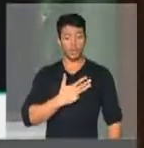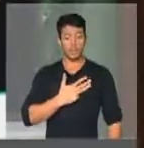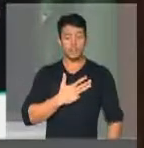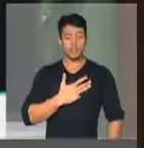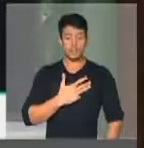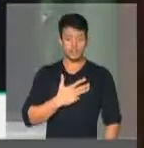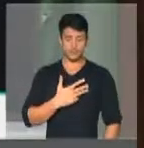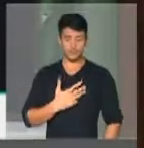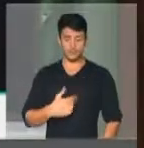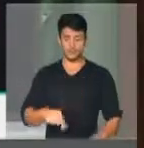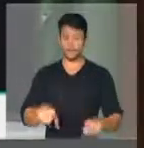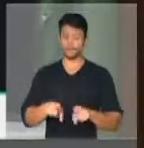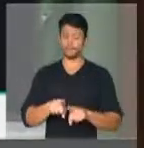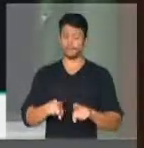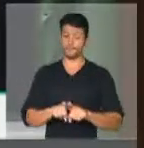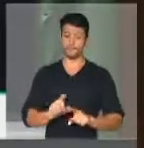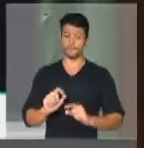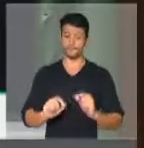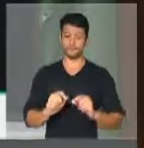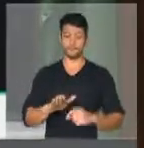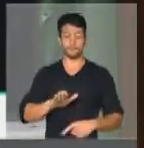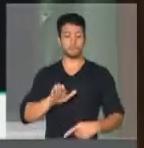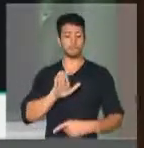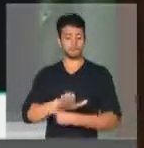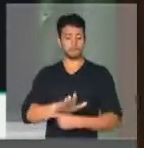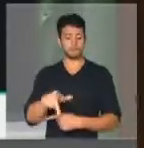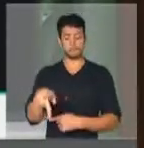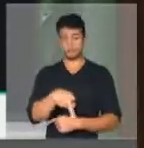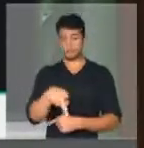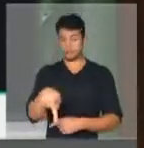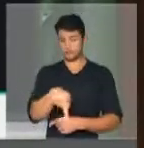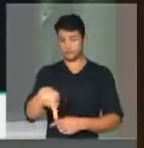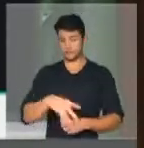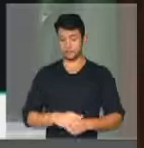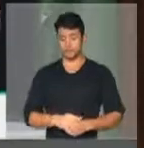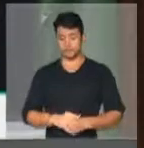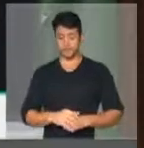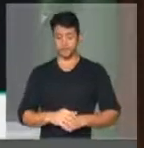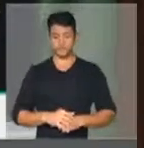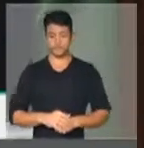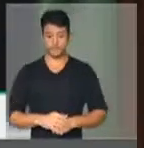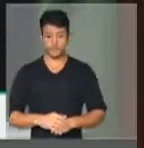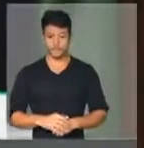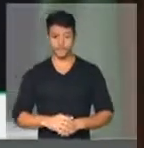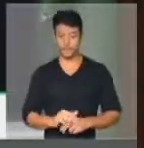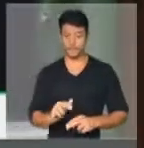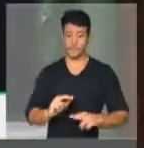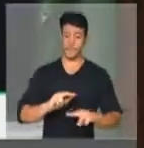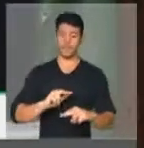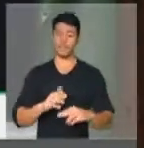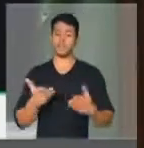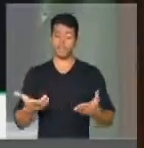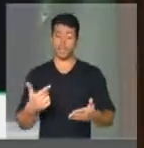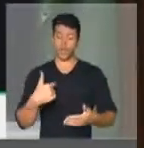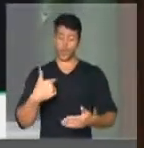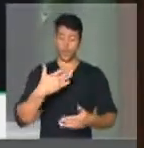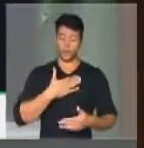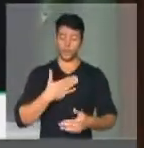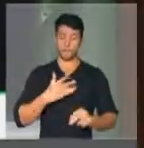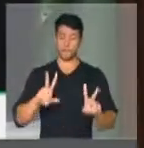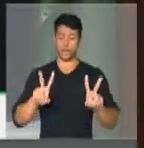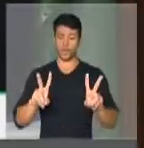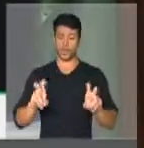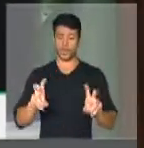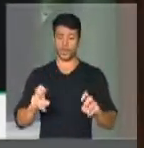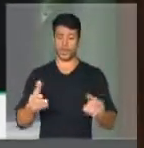prestigiou os professores e professoras. E é disso que eu quero falar, fazendo